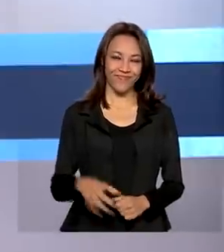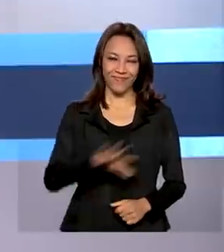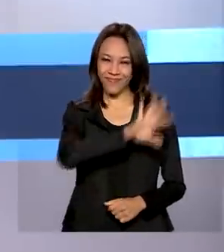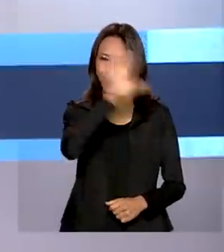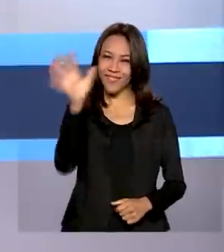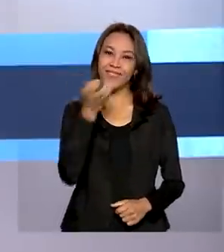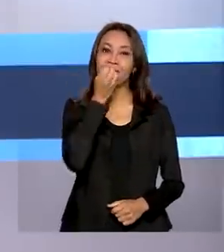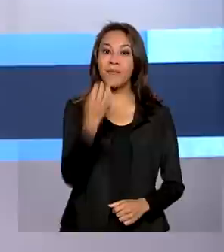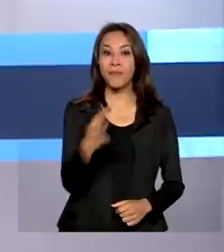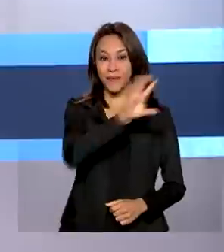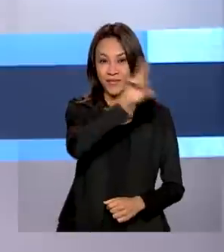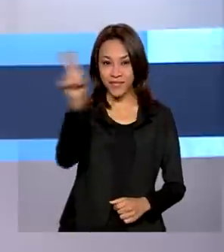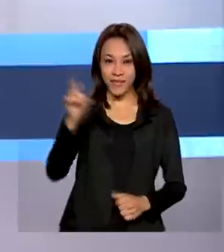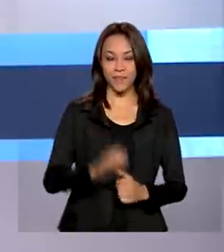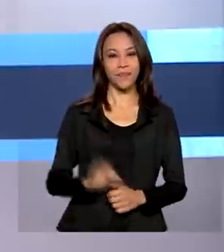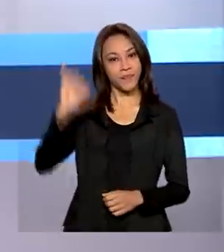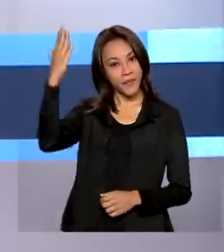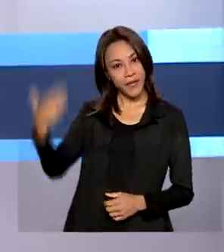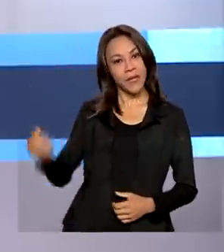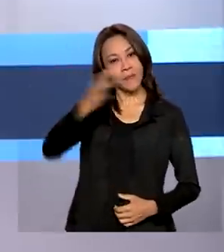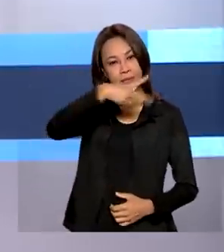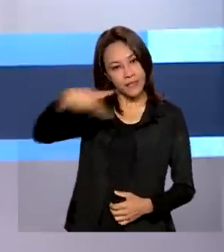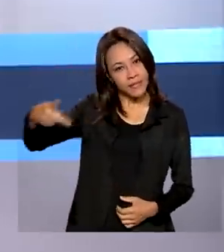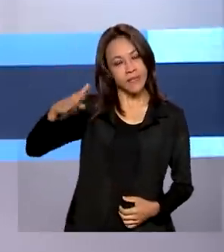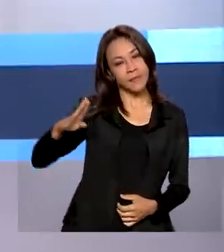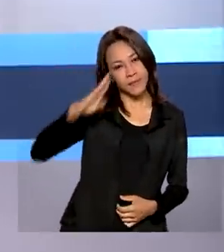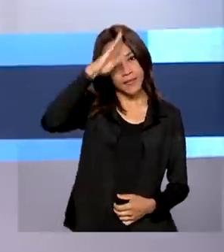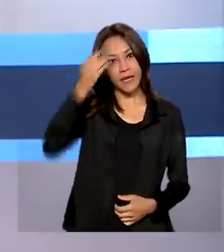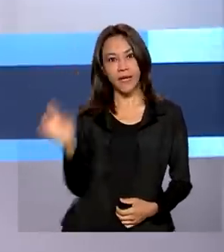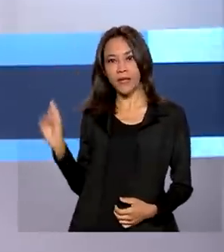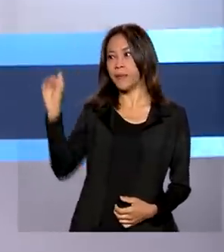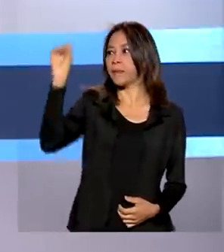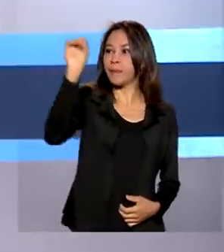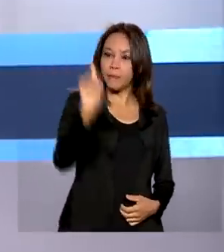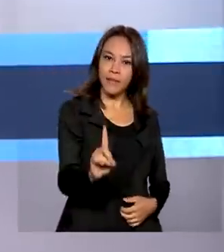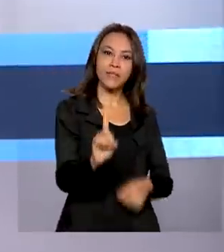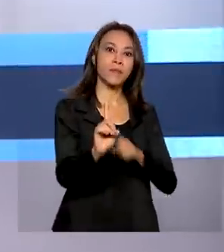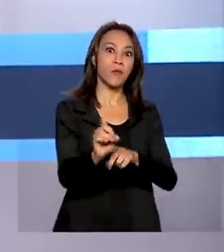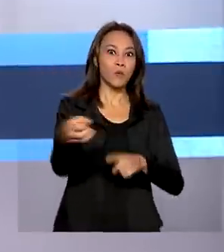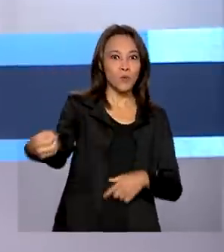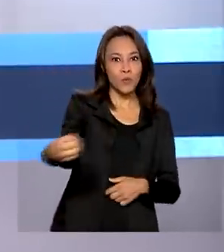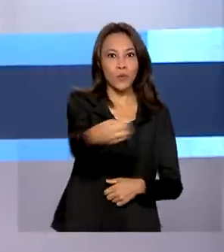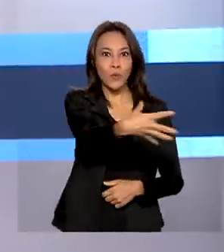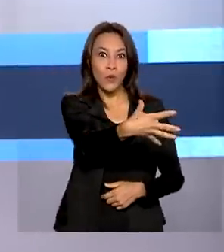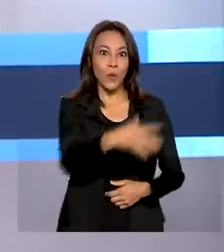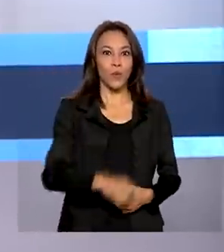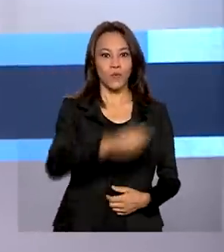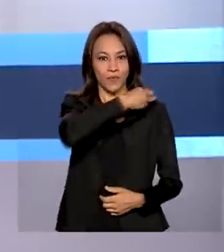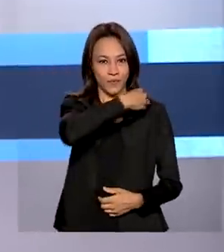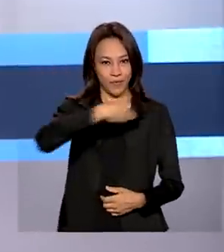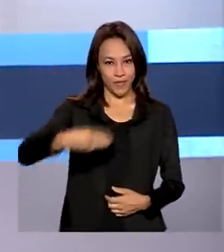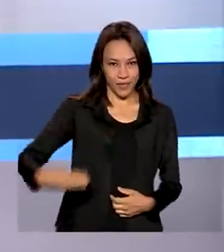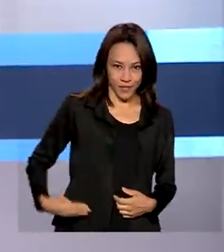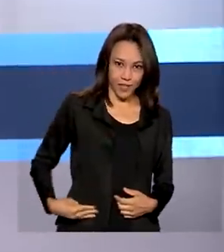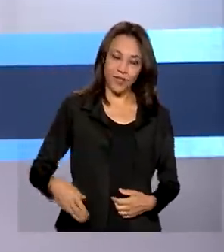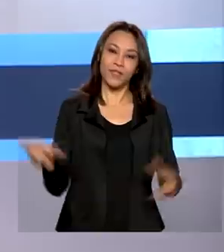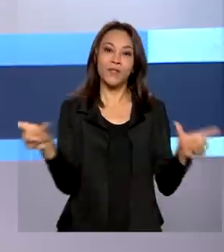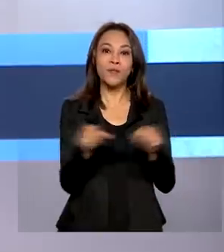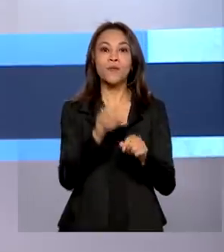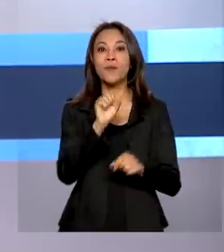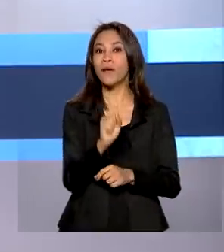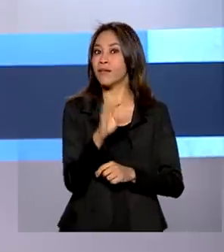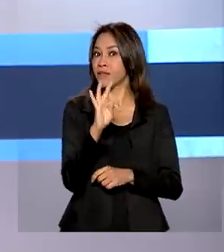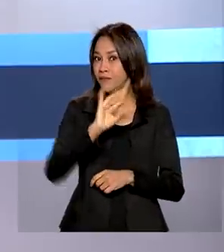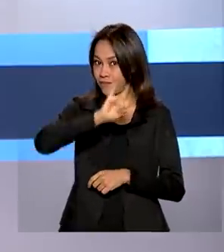Olá, bom dia! Presidente Jair Bolsonaro participa da posse do novo ministro do Supremo Tribunal Federal, André Mendonça.